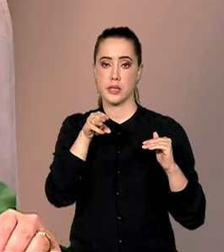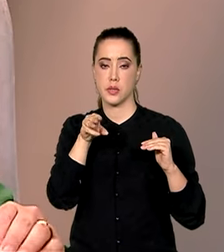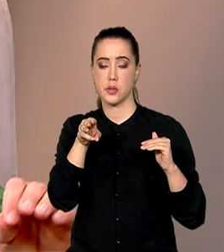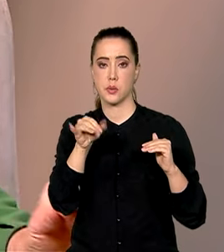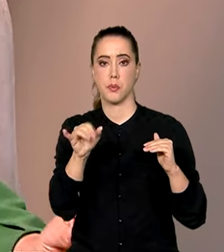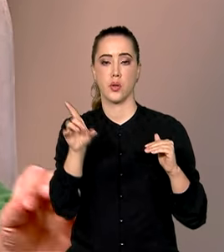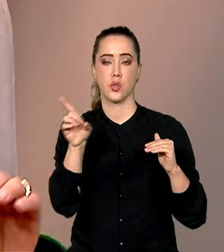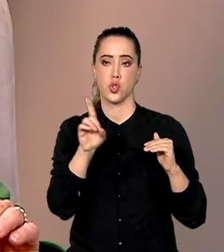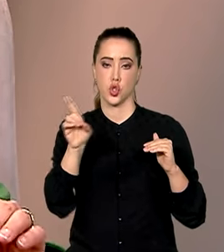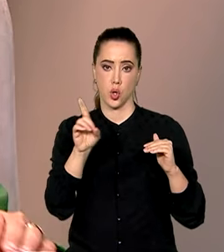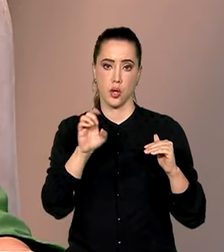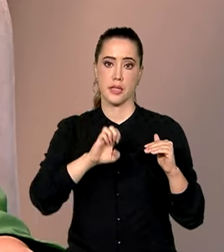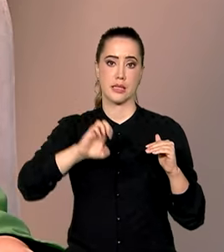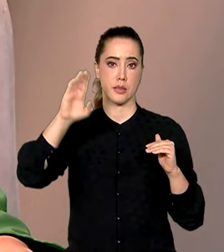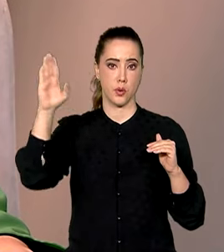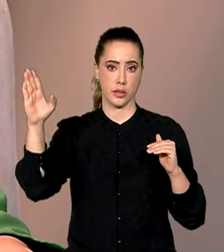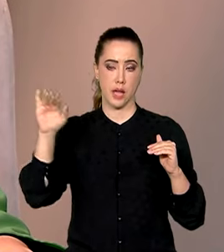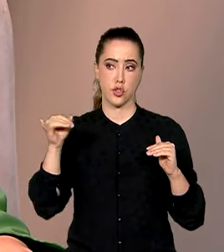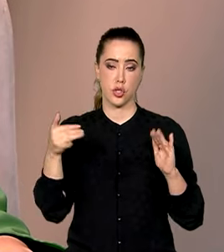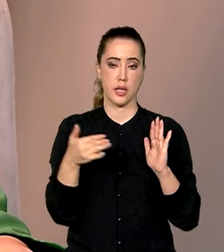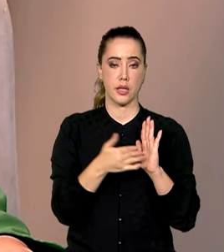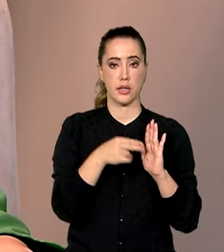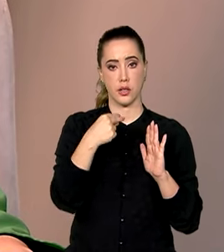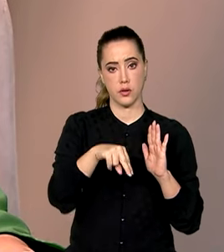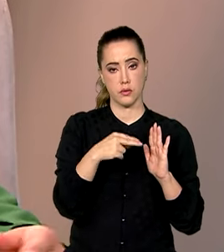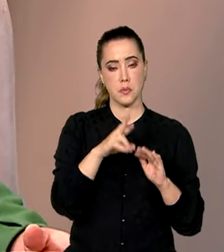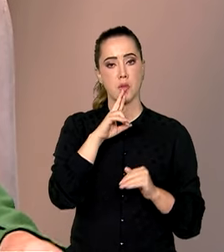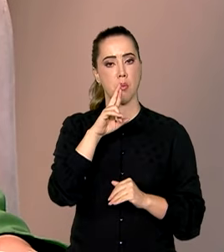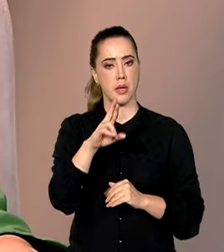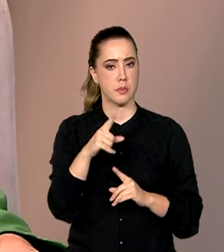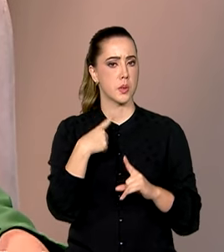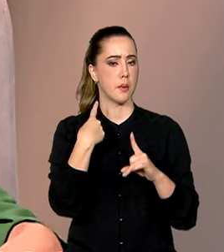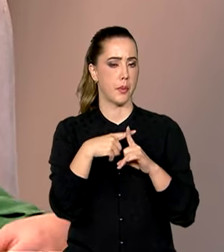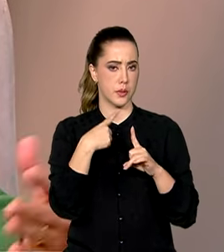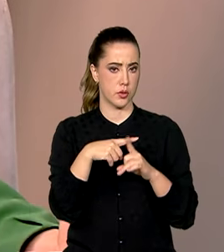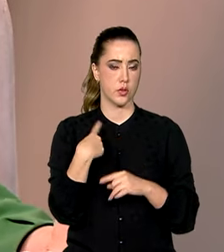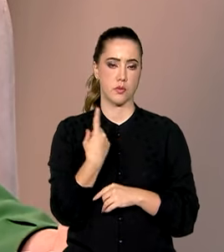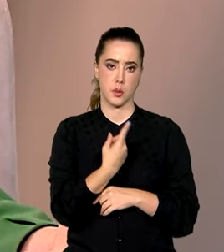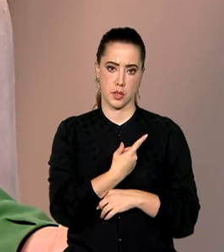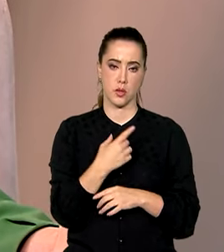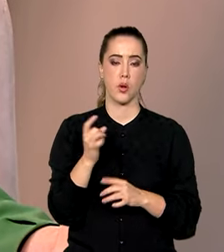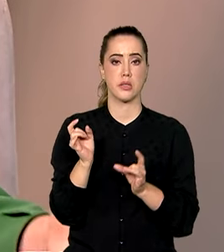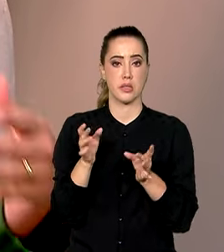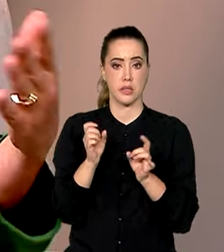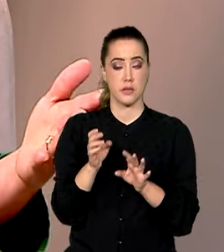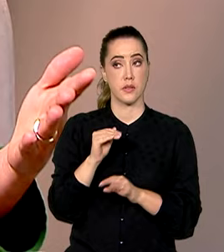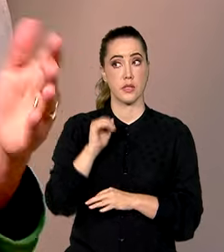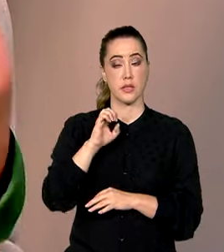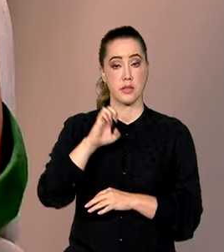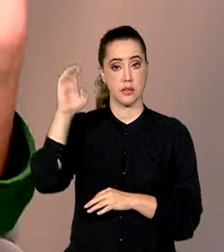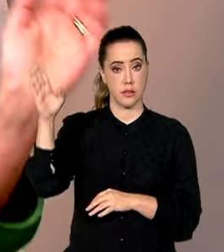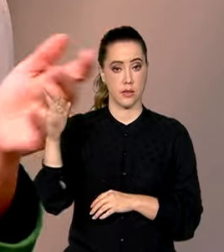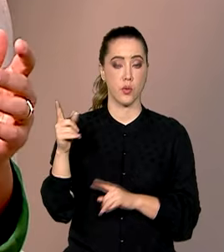dólares exportados de janeiro a novembro deste ano, um resultado muito positivo para as nossas vendas no mercado externo. O